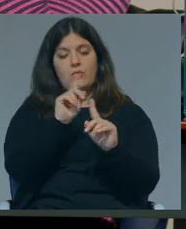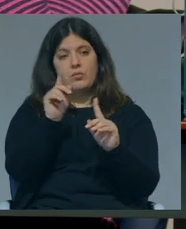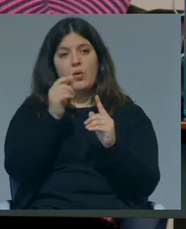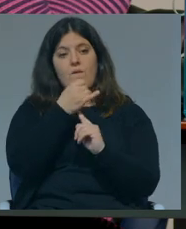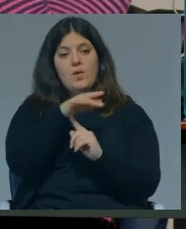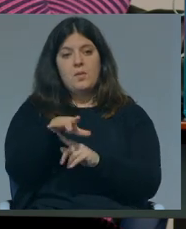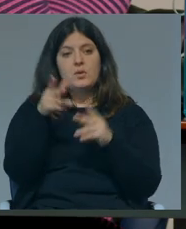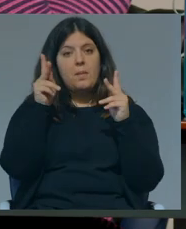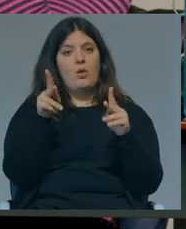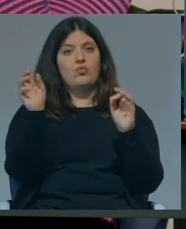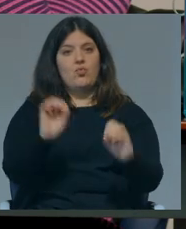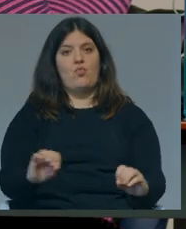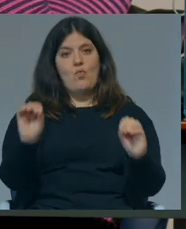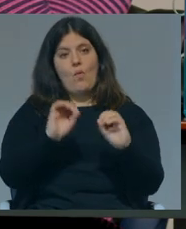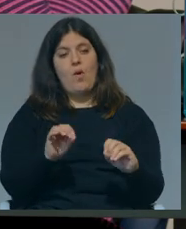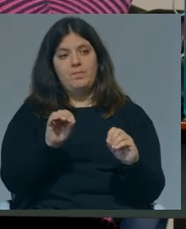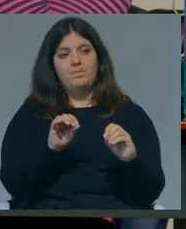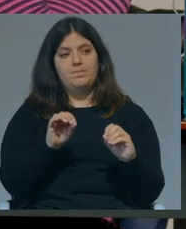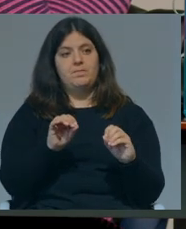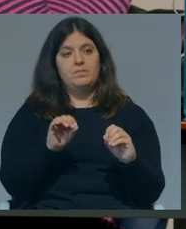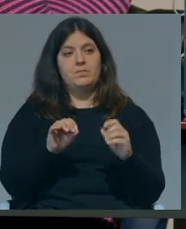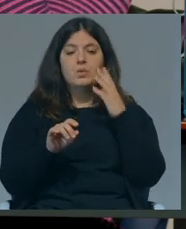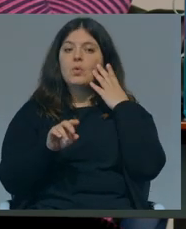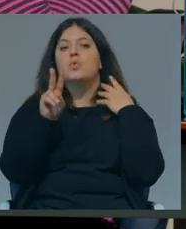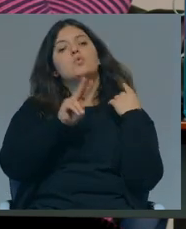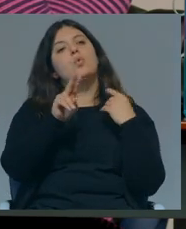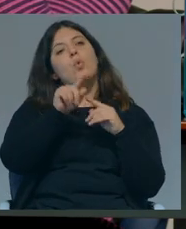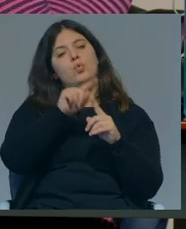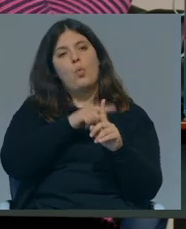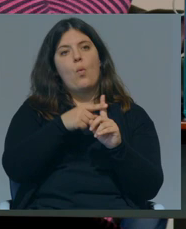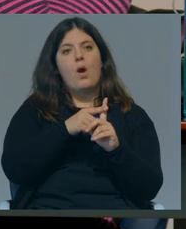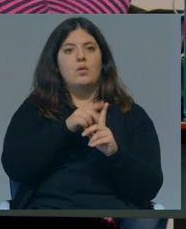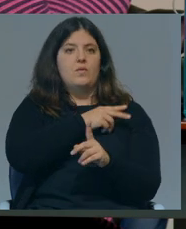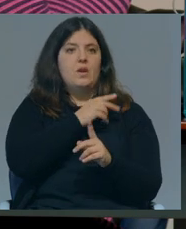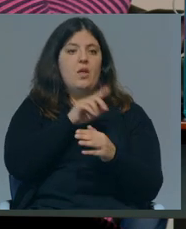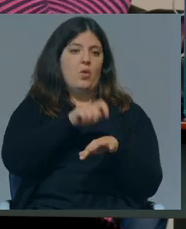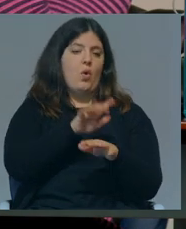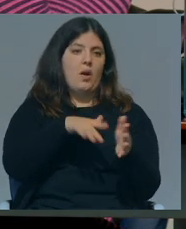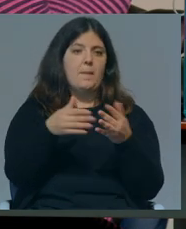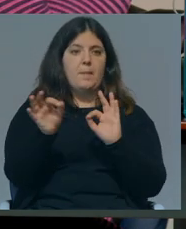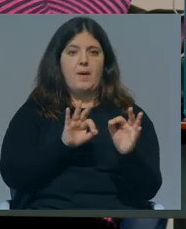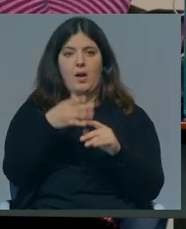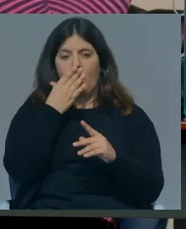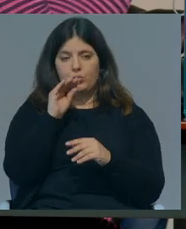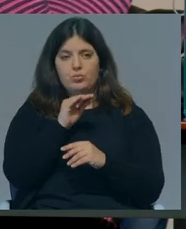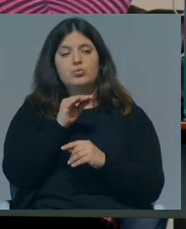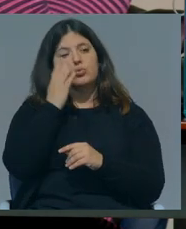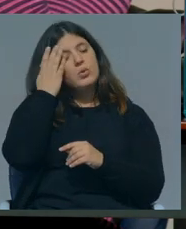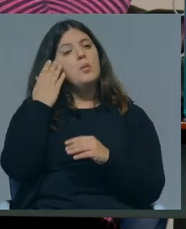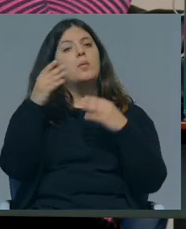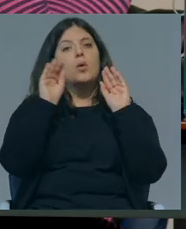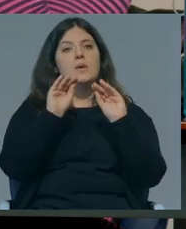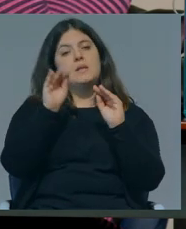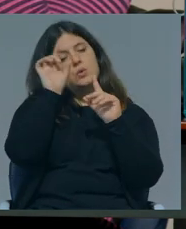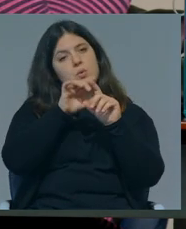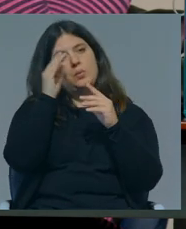sem formação pedagógica, sem qualquer formação, que estão no segundo ano da universidade e que estão com um horário a preparar alunos para o ensino